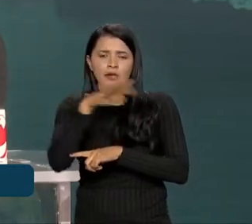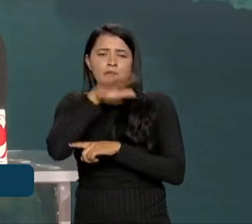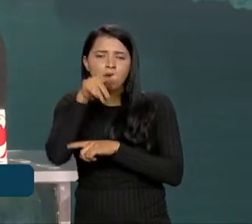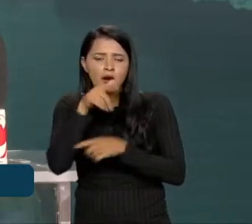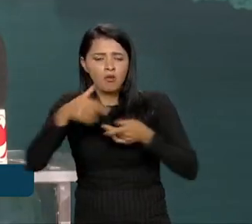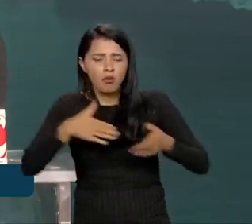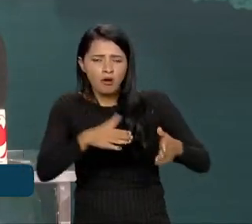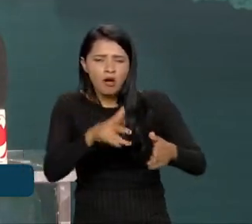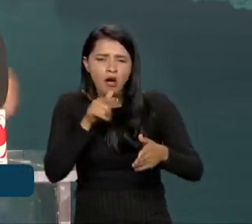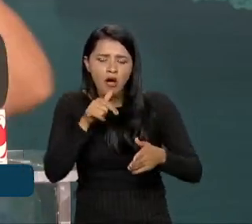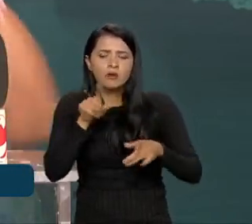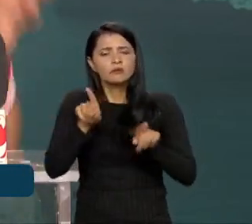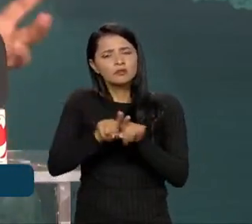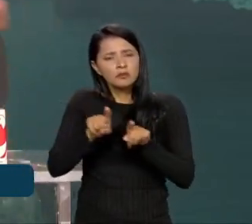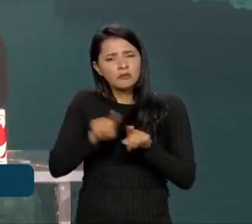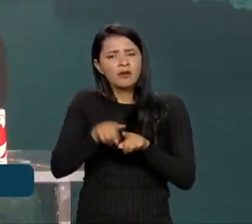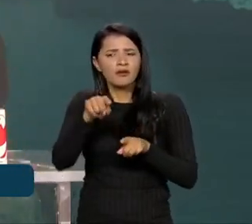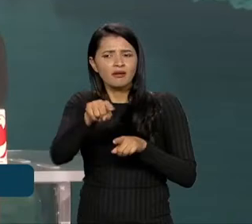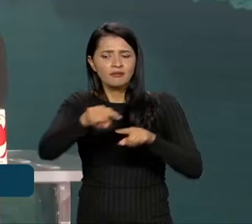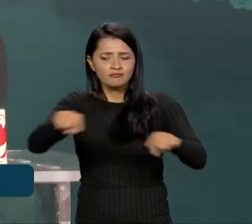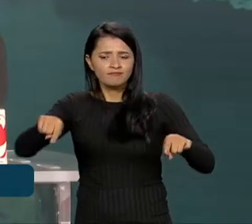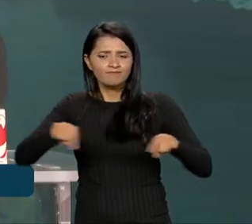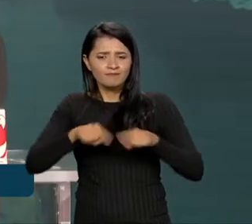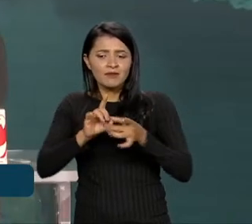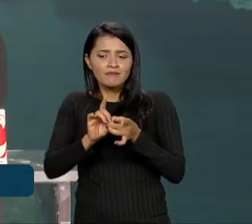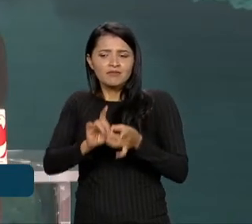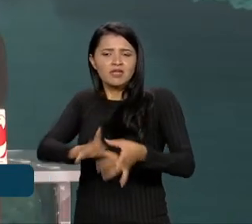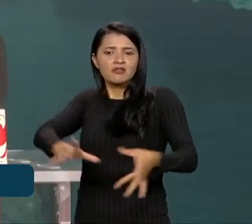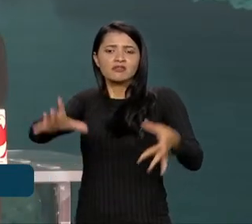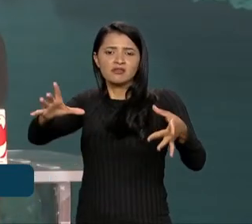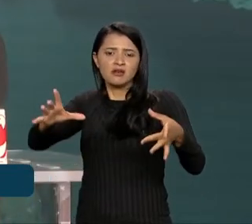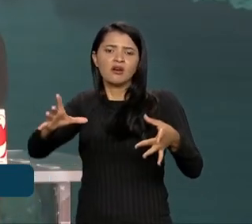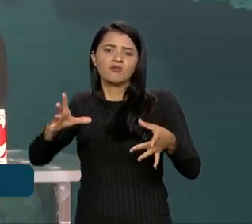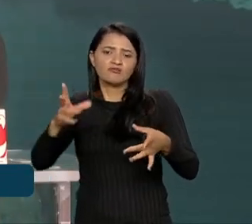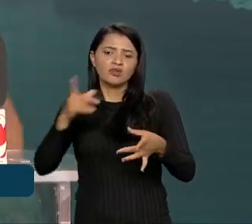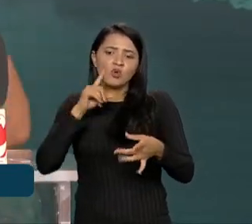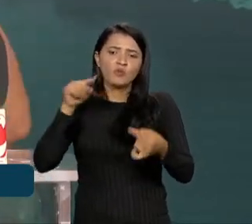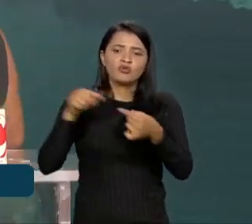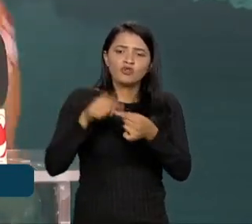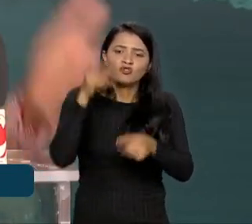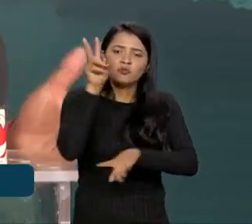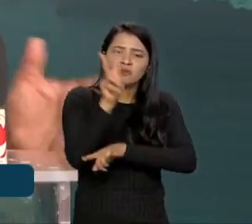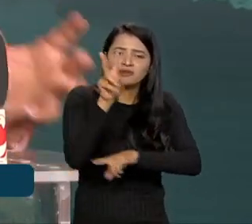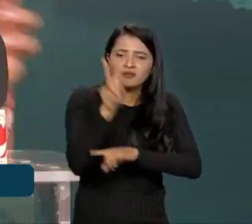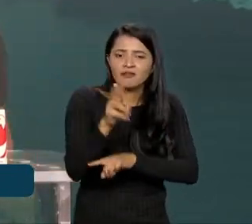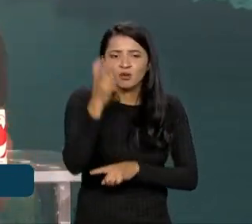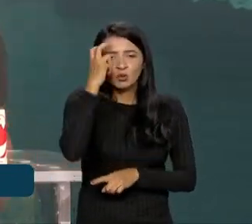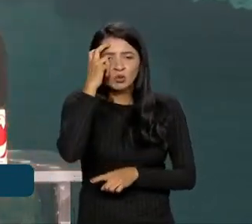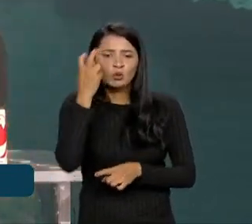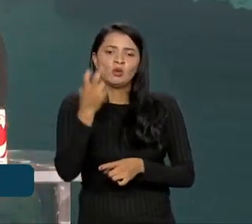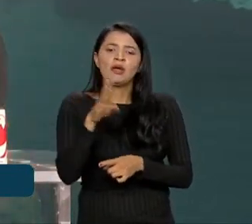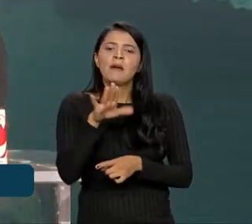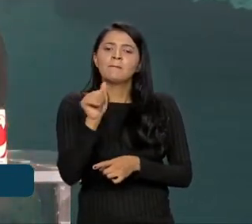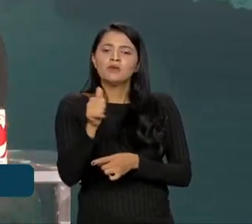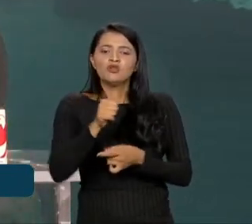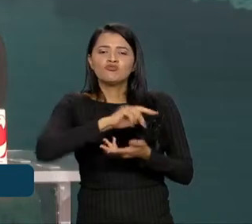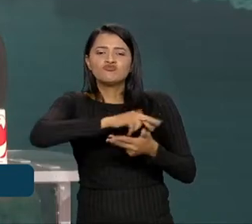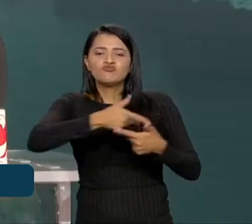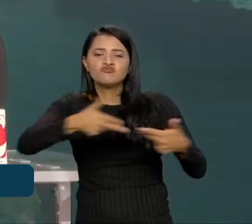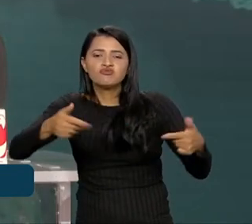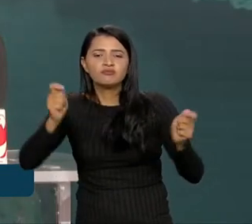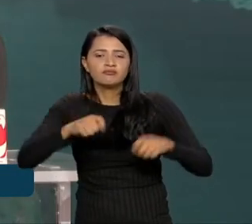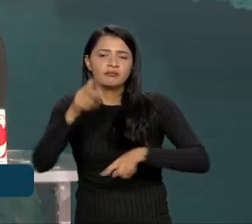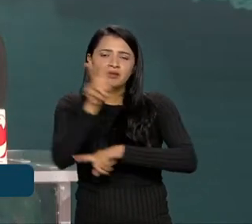essa libertação dos territórios como um todo, que preserve as culturas, que preserve a biodiversidade e que garanta